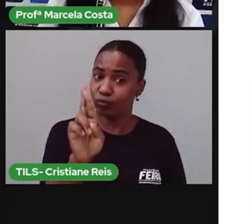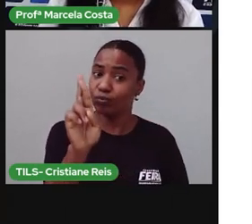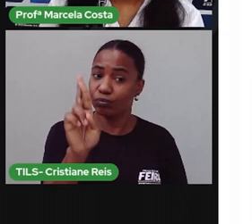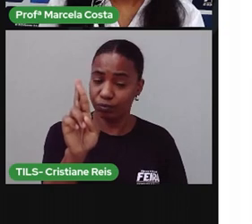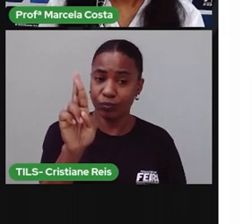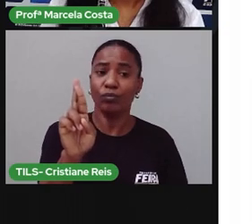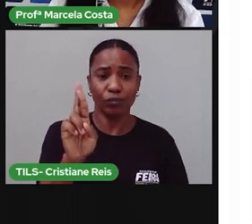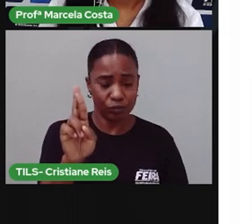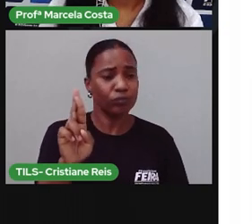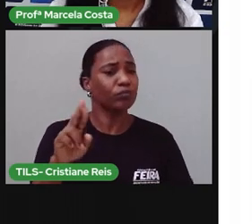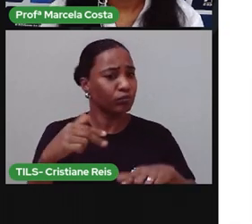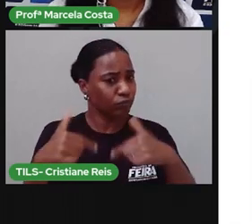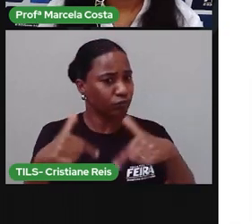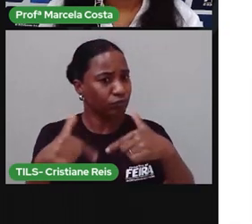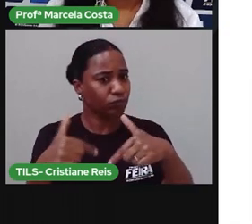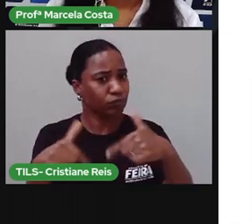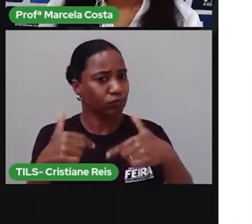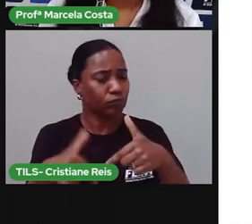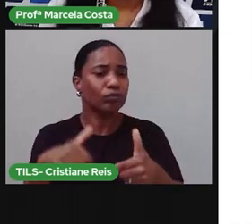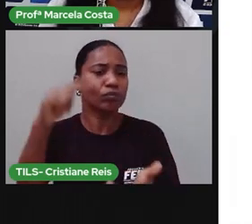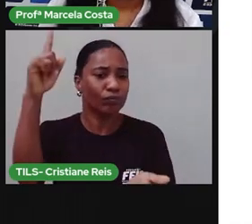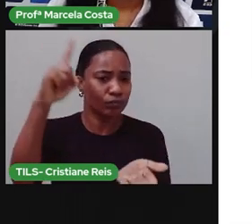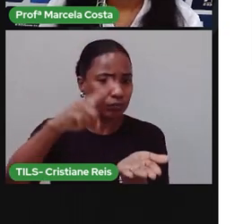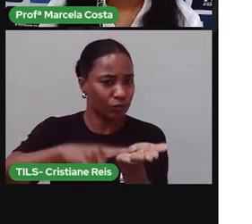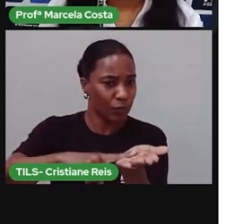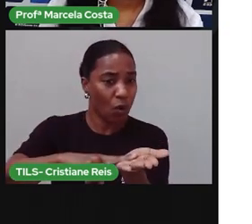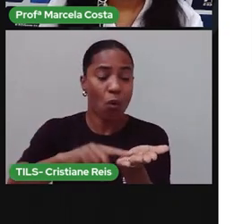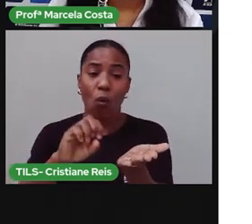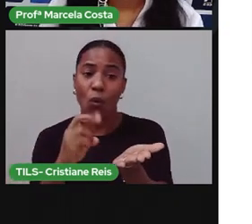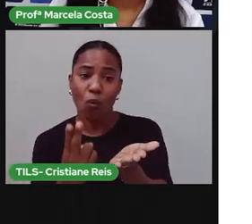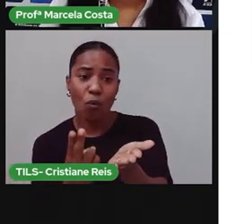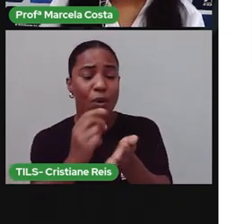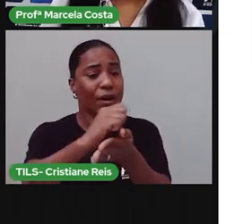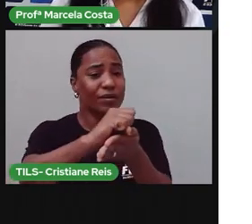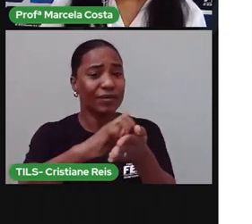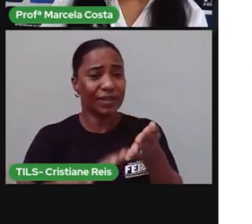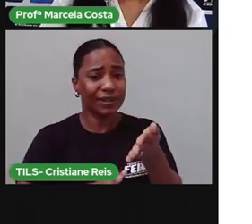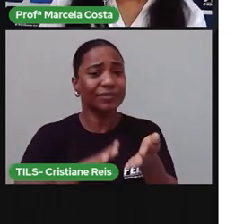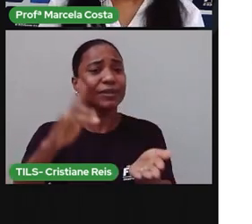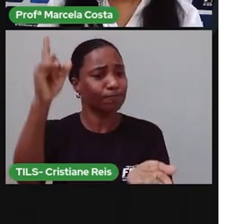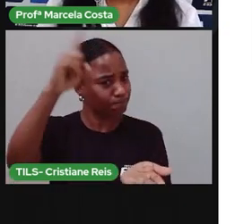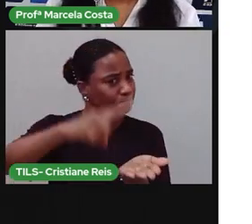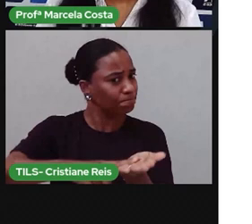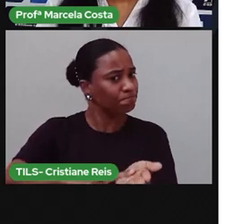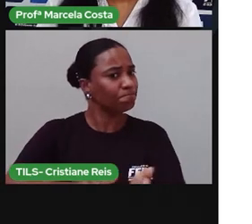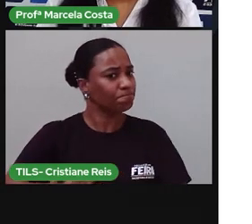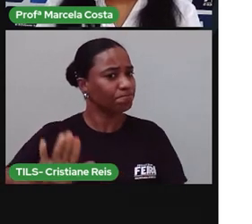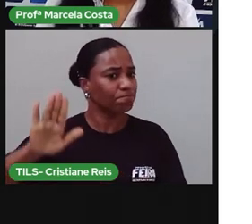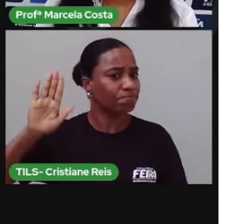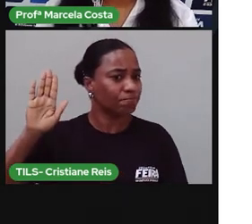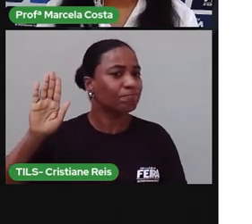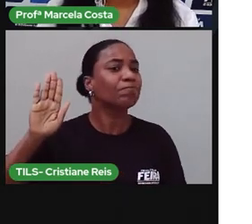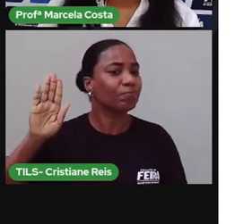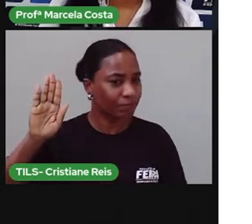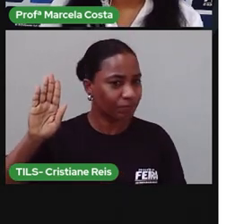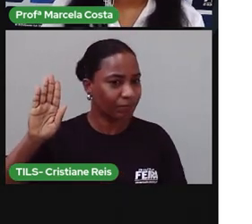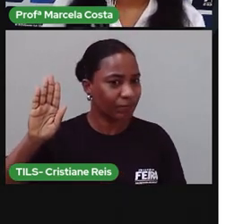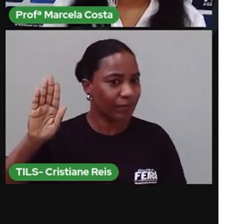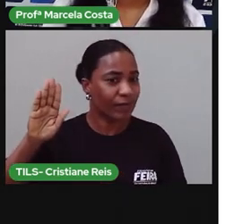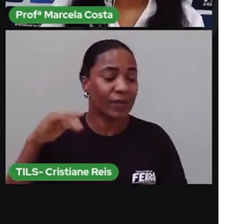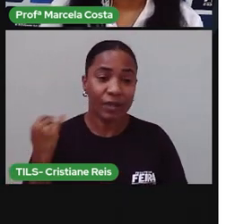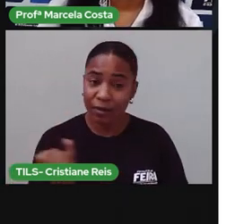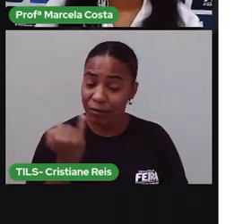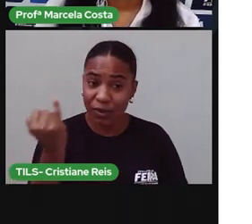e você se comprometer a fazer aquela atividade. A é entregar aquilo. Quando a gente traz esse